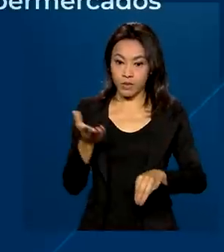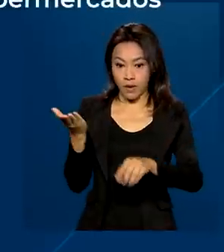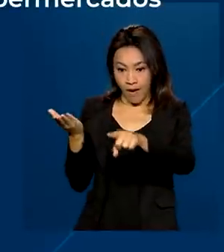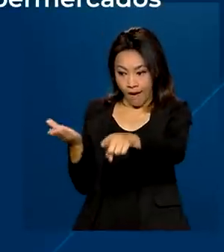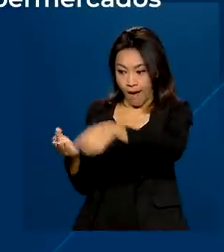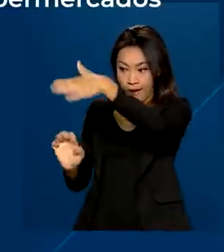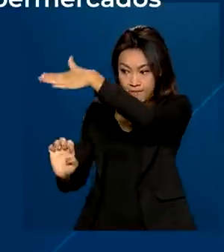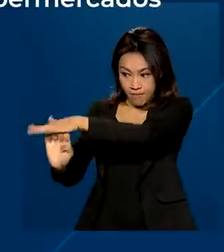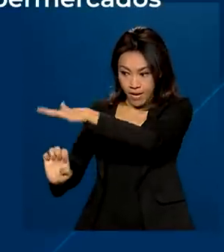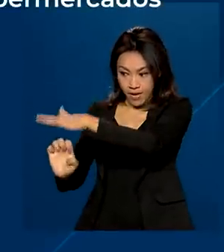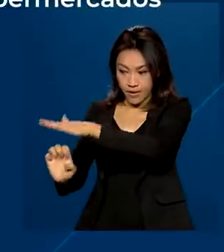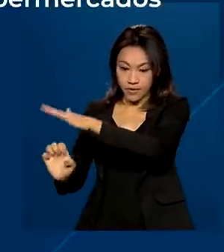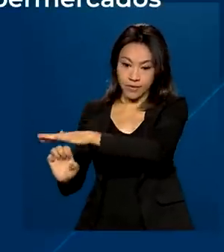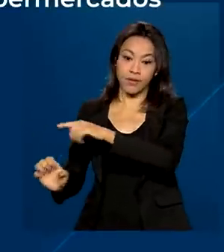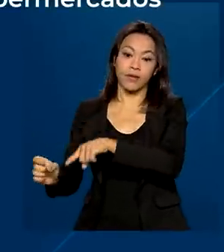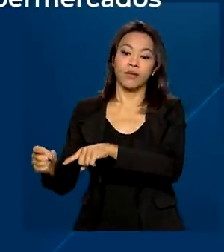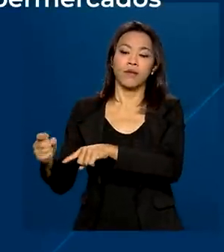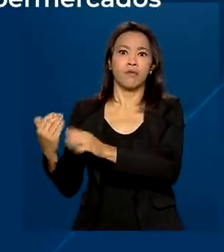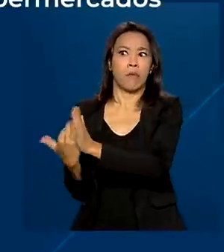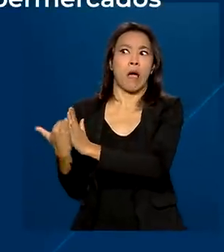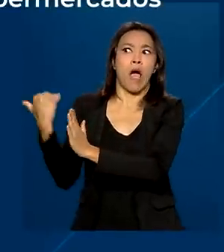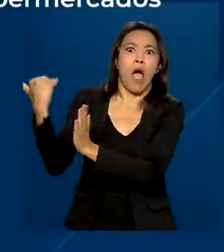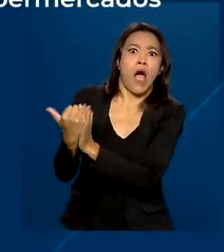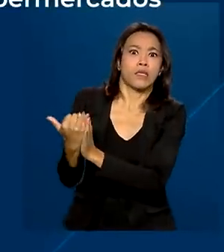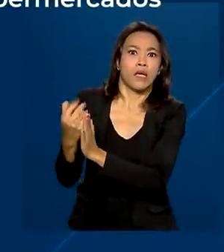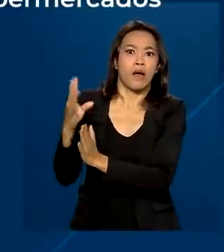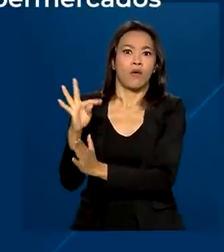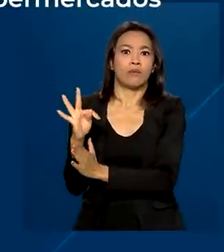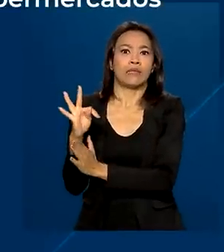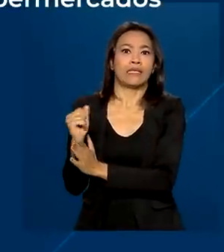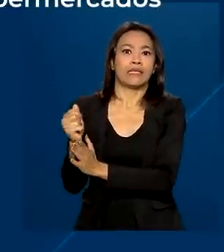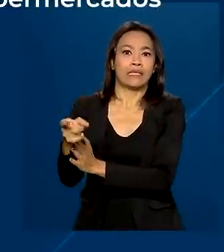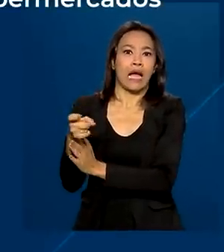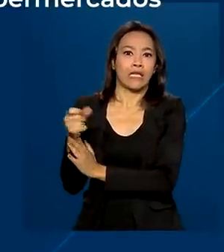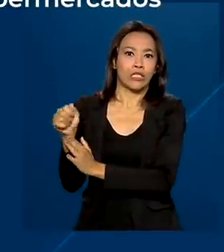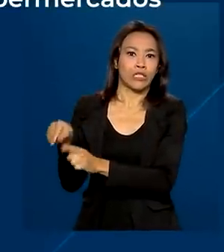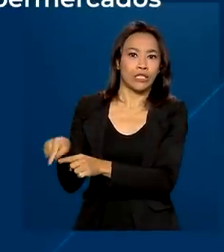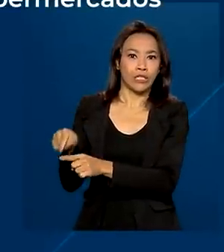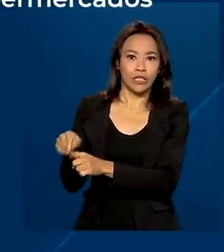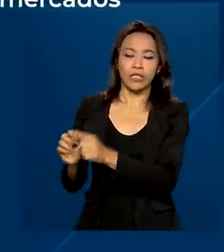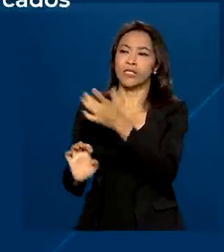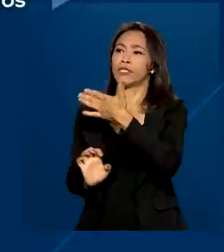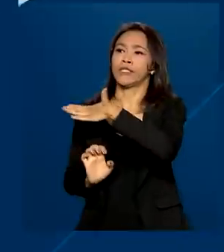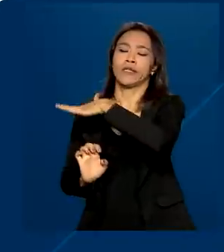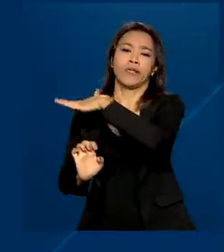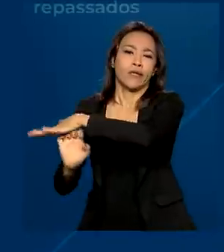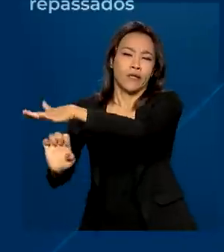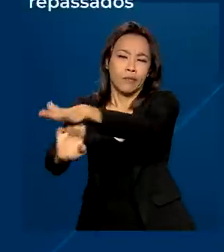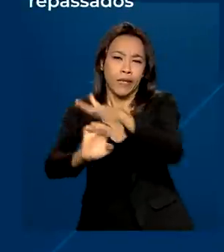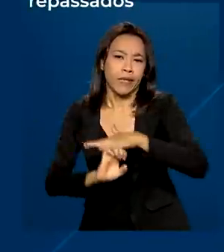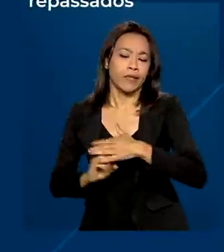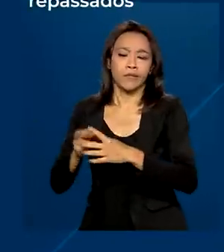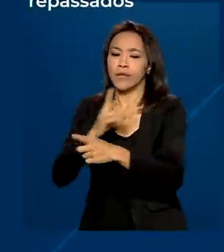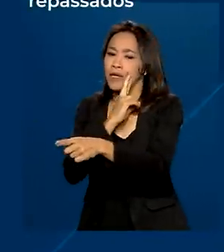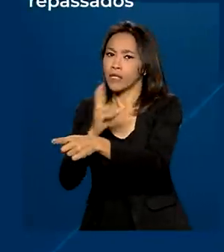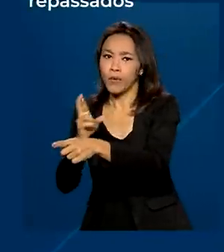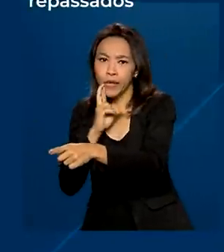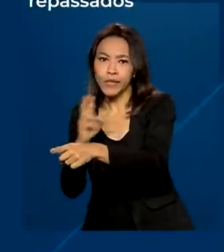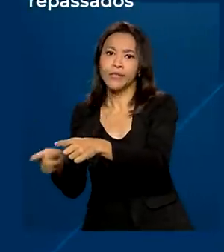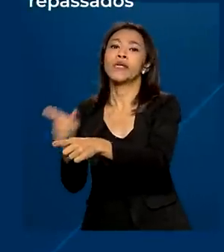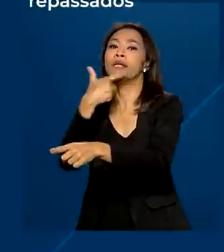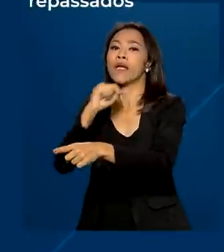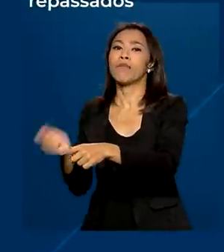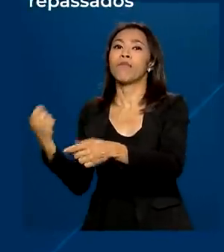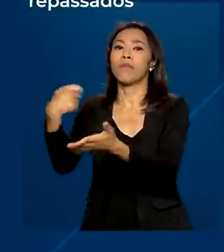fornecedora dos tickets cobrava taxas mais altas dos restaurantes e supermercados, que acabavam repassando os valores ao consumidor.